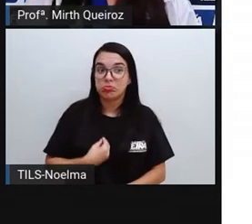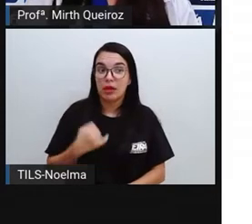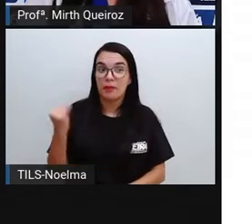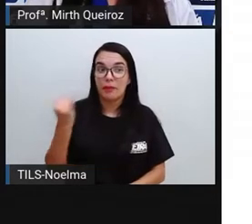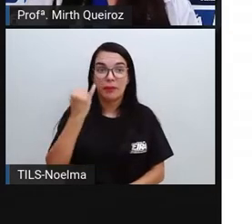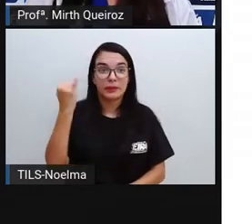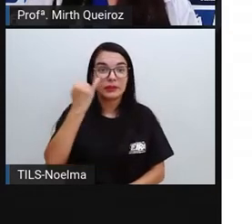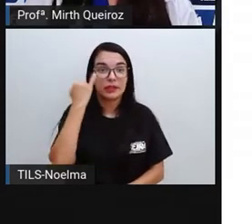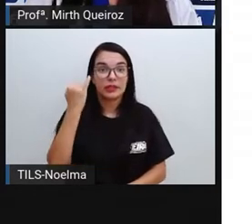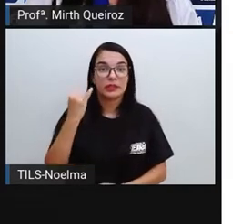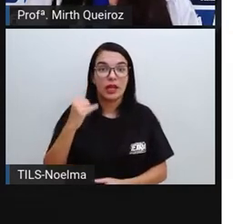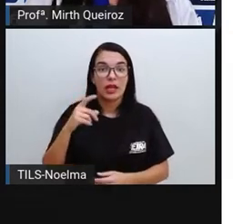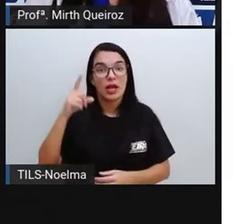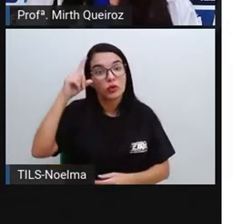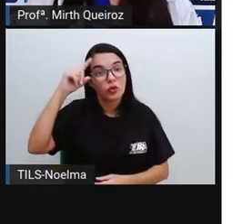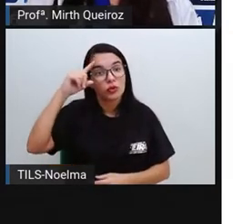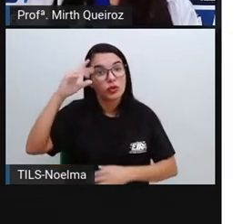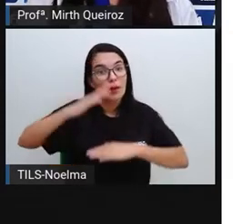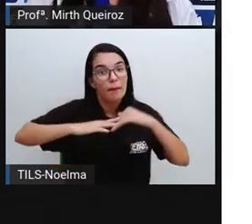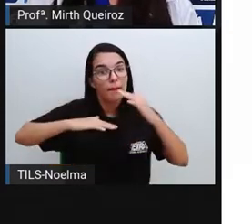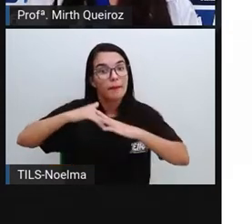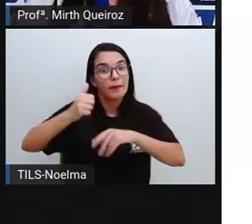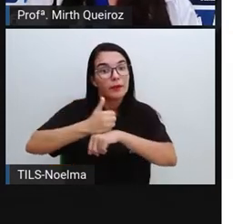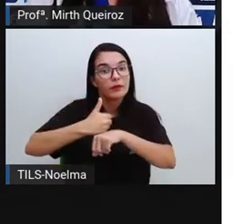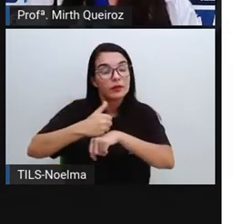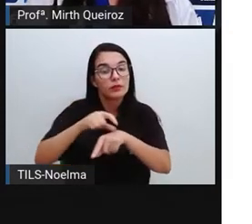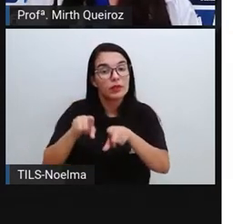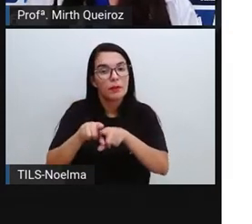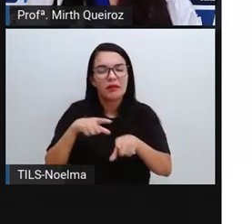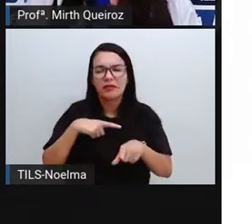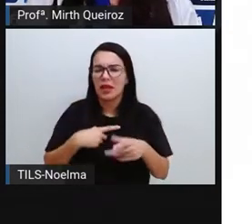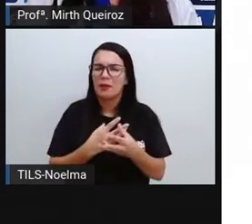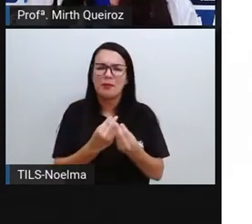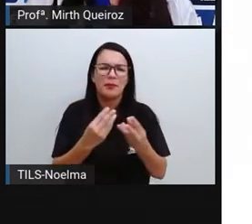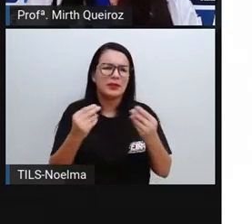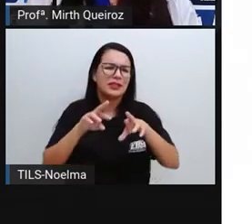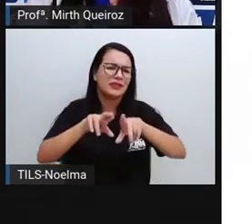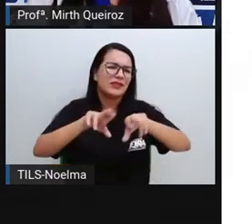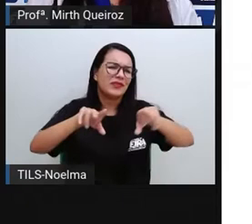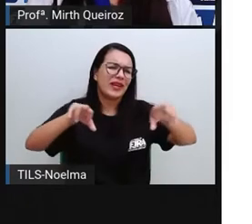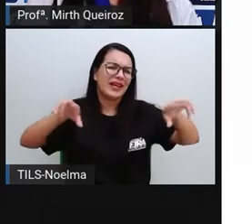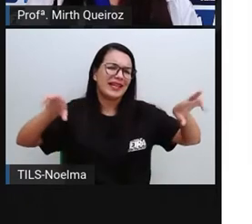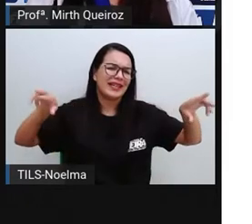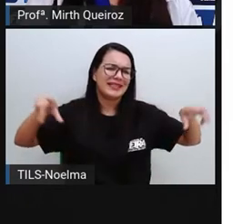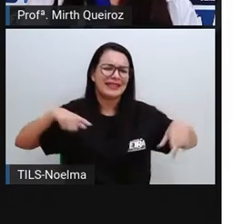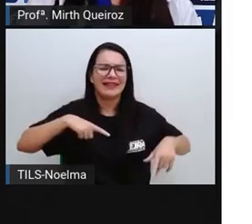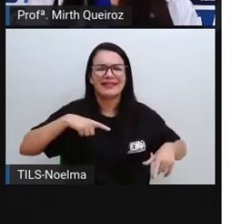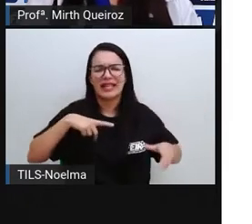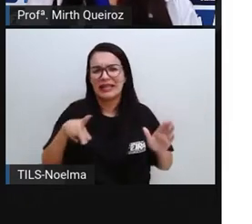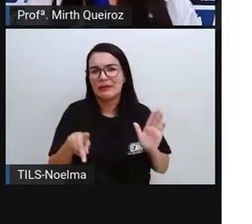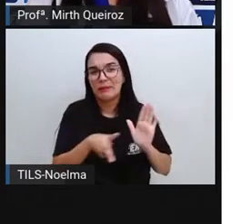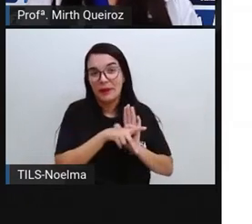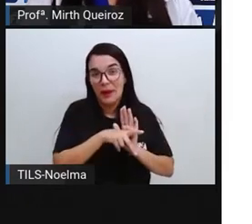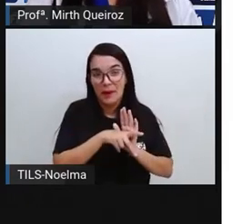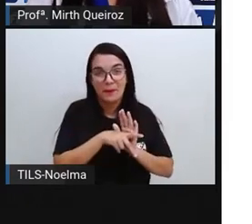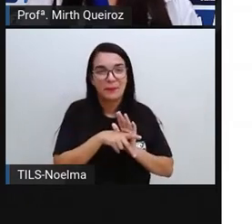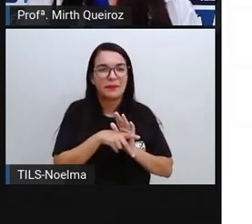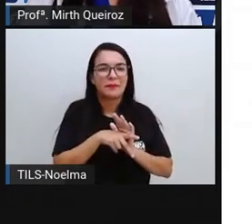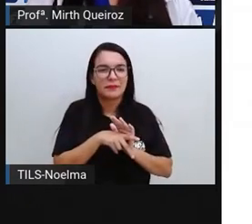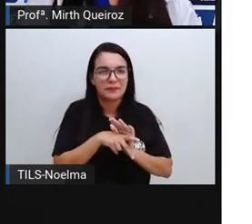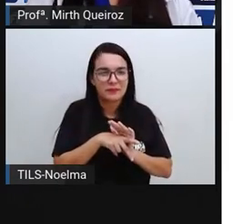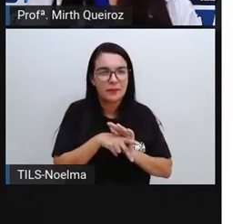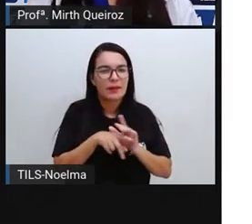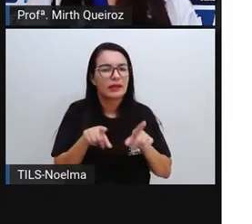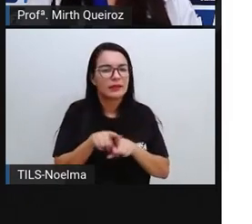muitas pessoas, possuindo diversos estilos e formas, sendo as principais, as